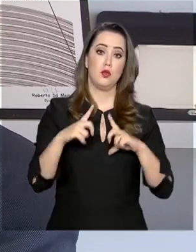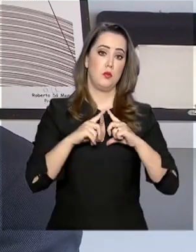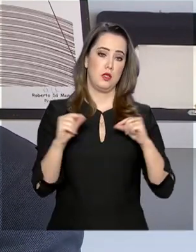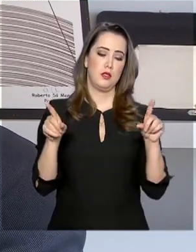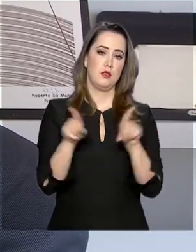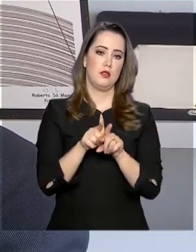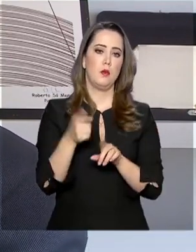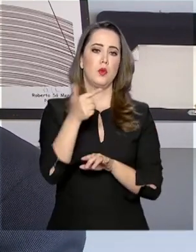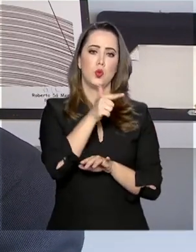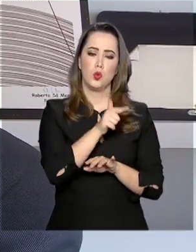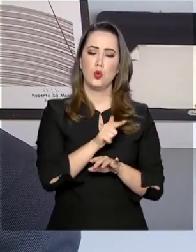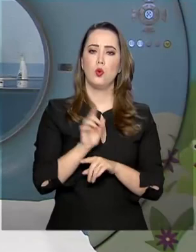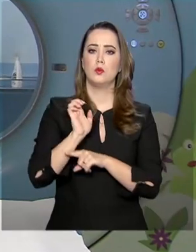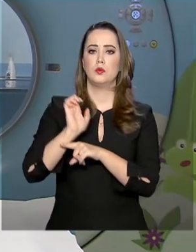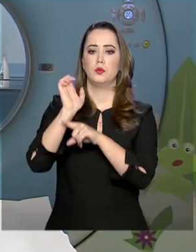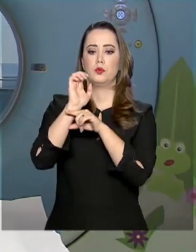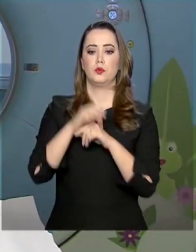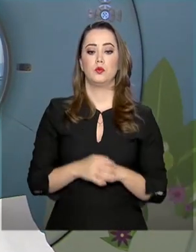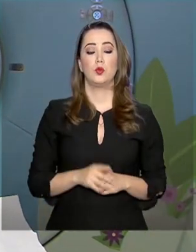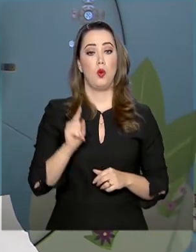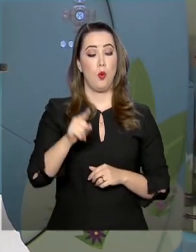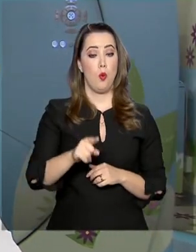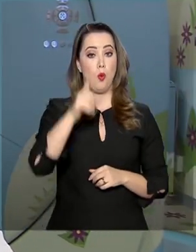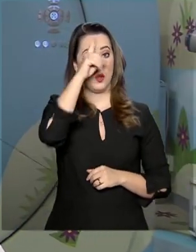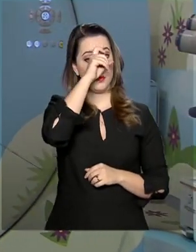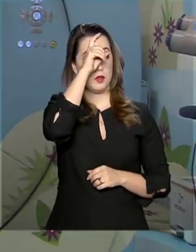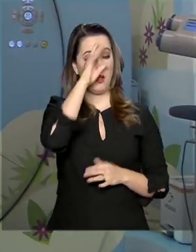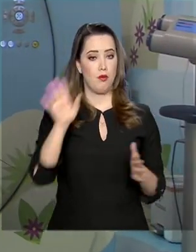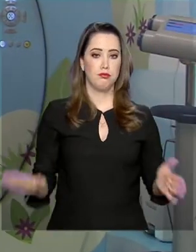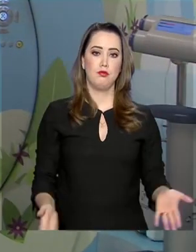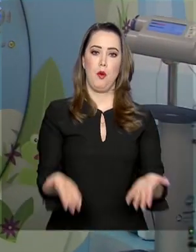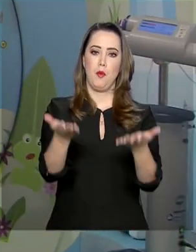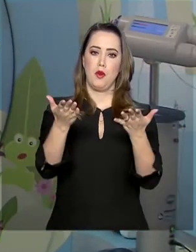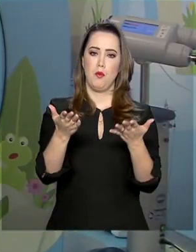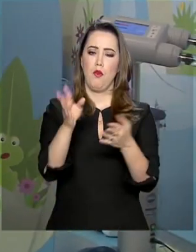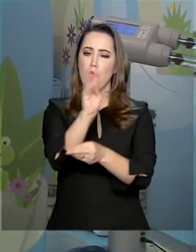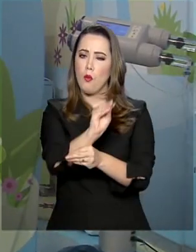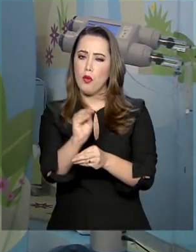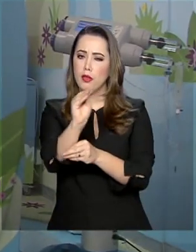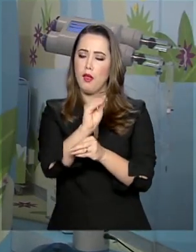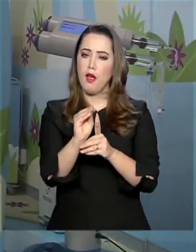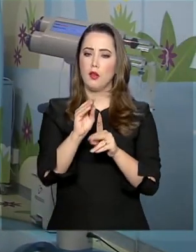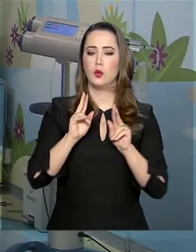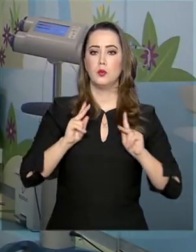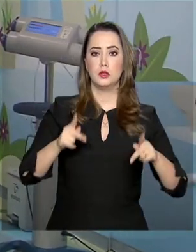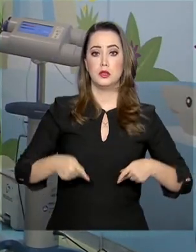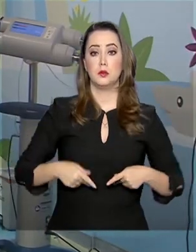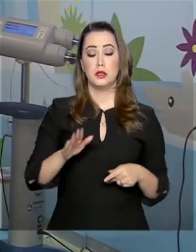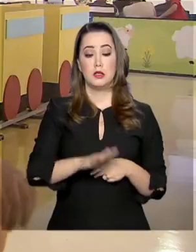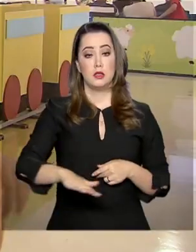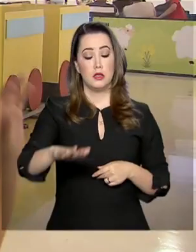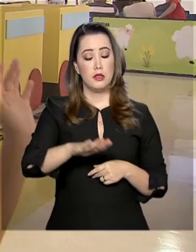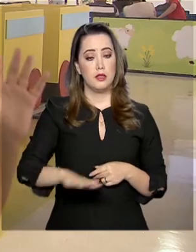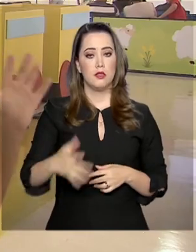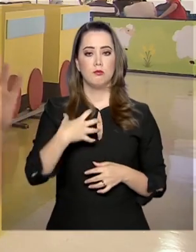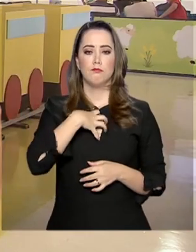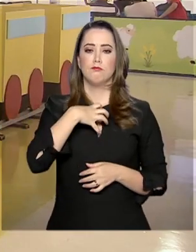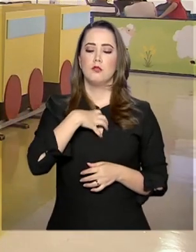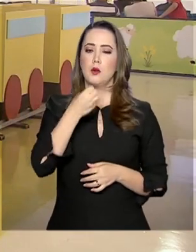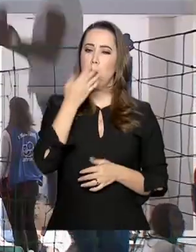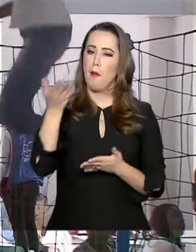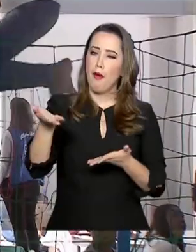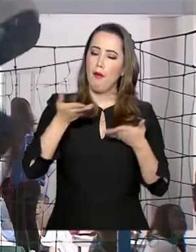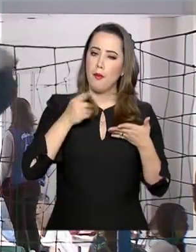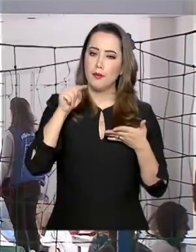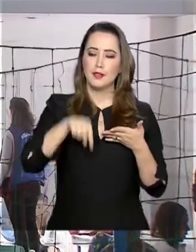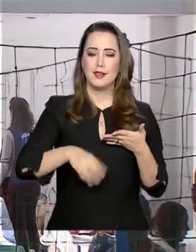de vários outros estados. O hospital promove um atendimento humanizado para que a criança internada se sinta acolhida